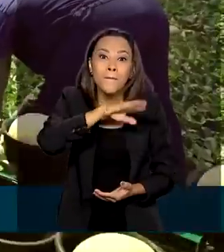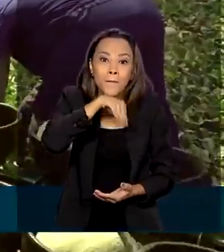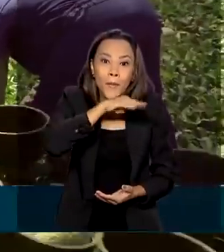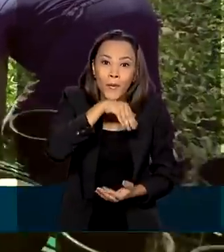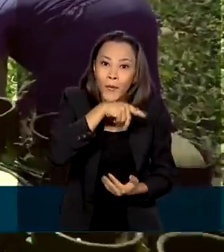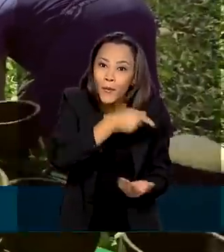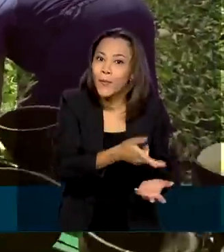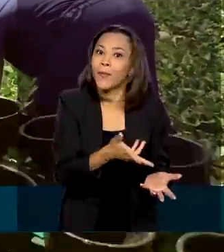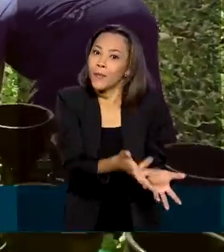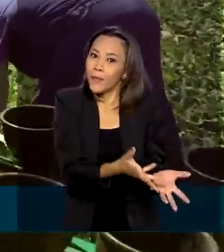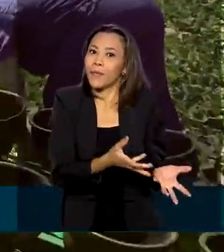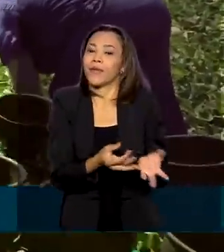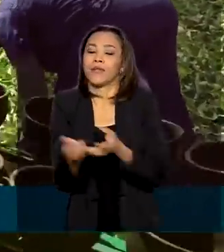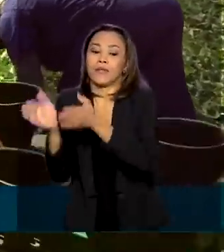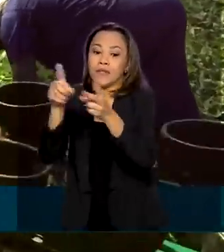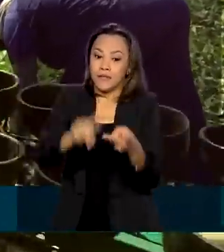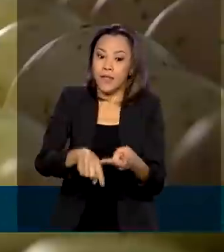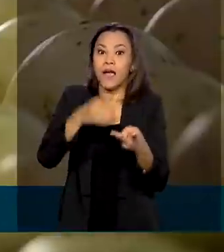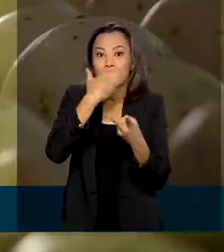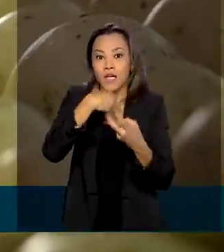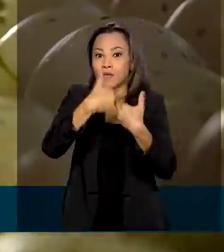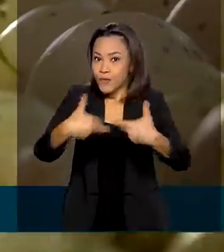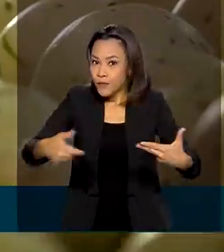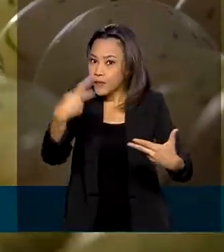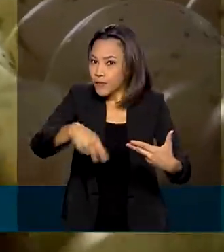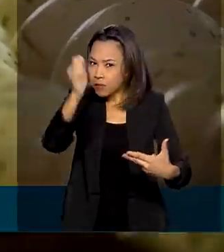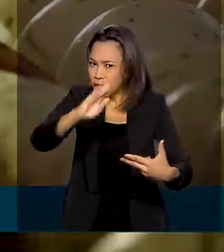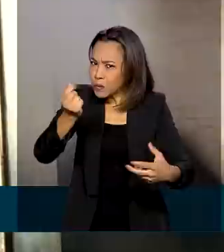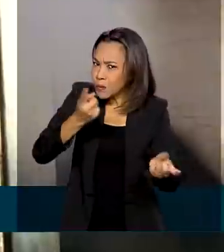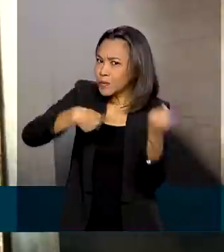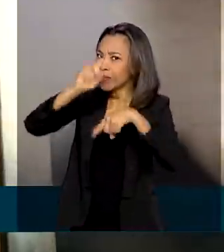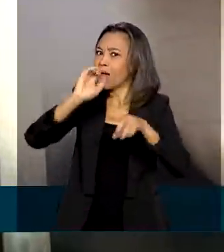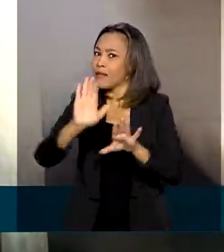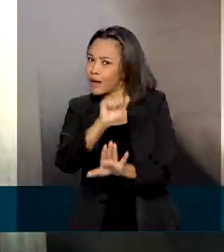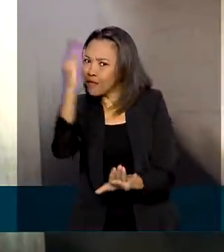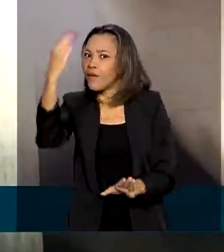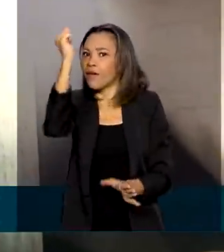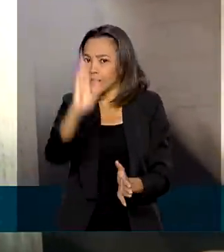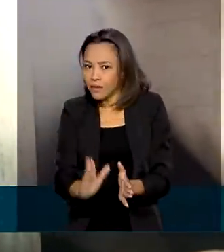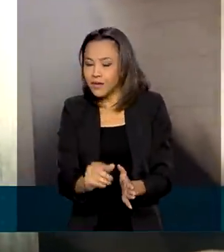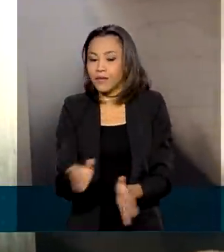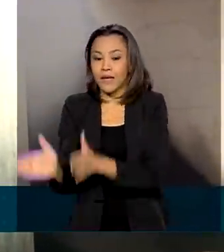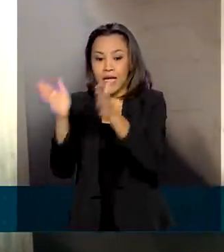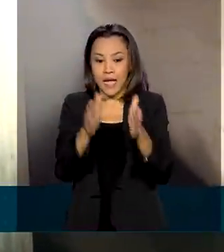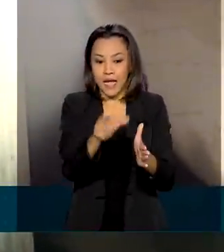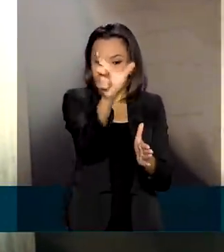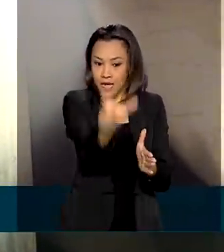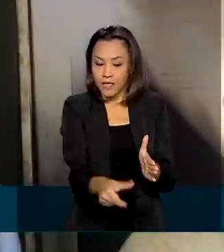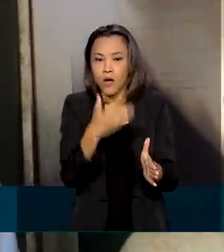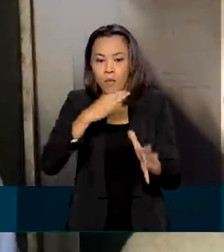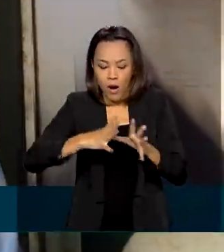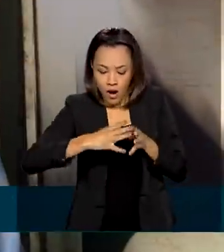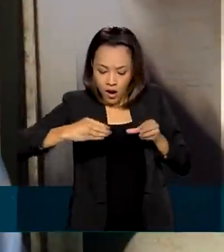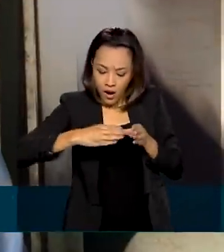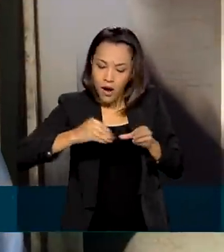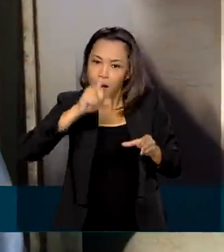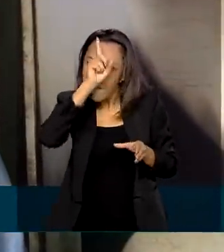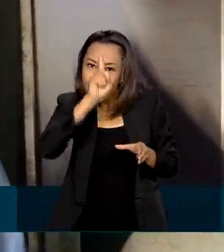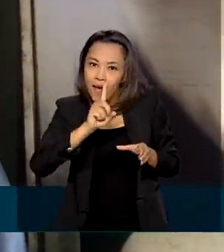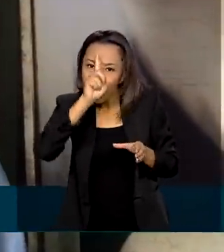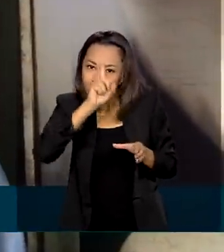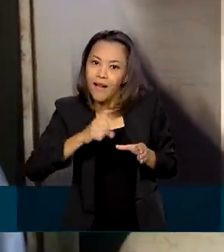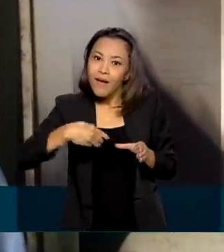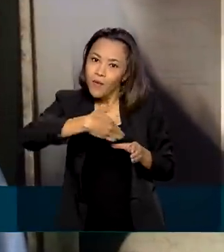As frutas brasileiras também fazem sucesso lá fora. Esse produtor de melão do semiárido foi um dos